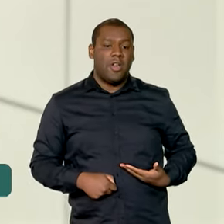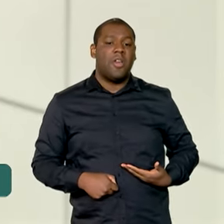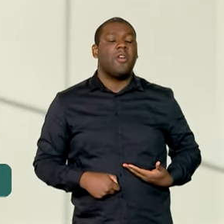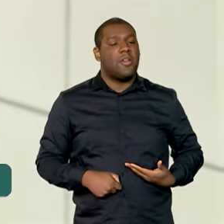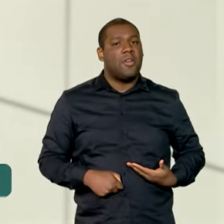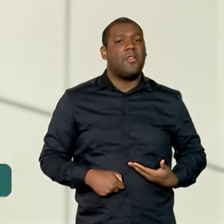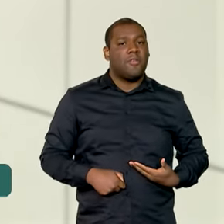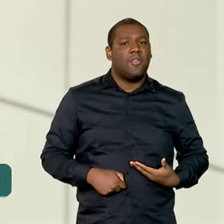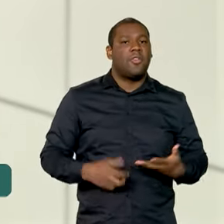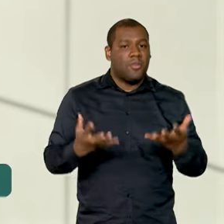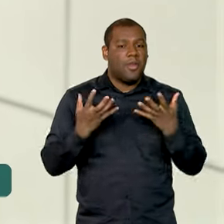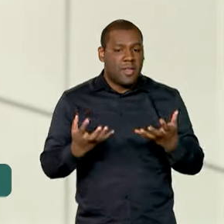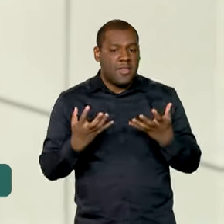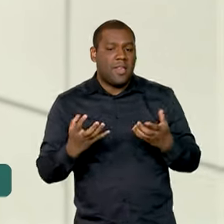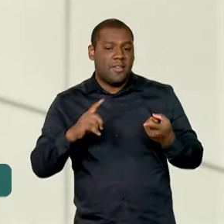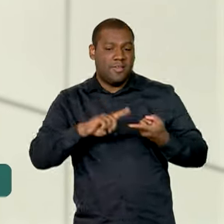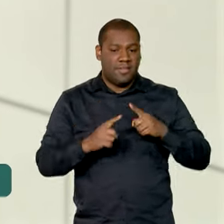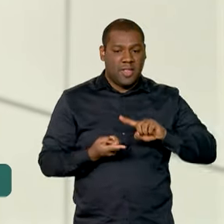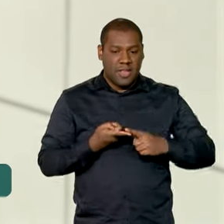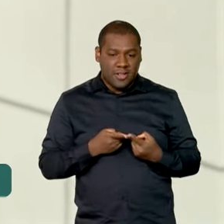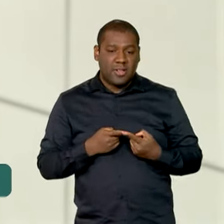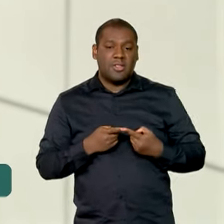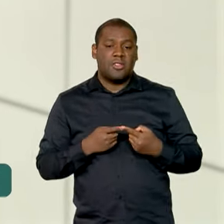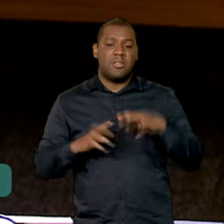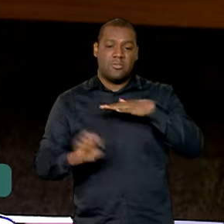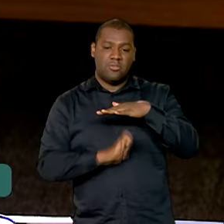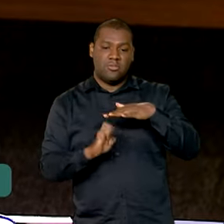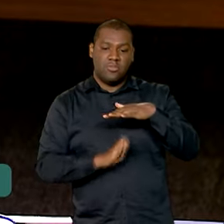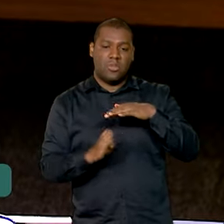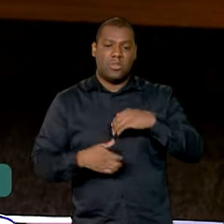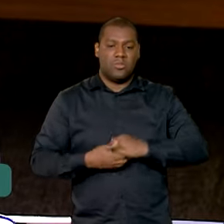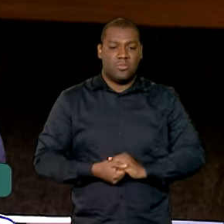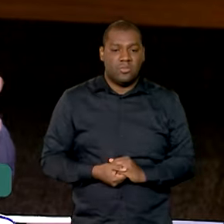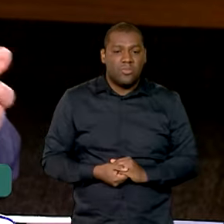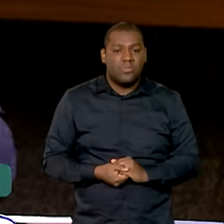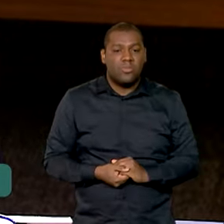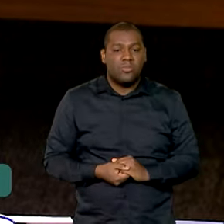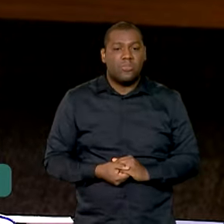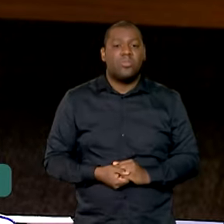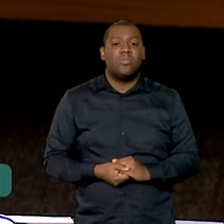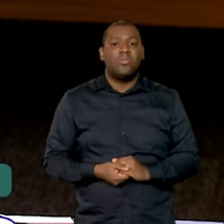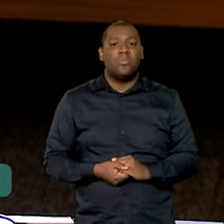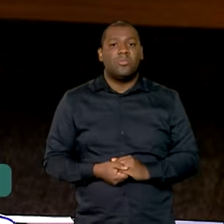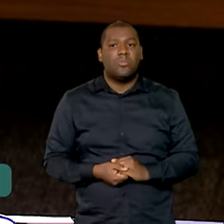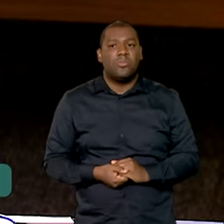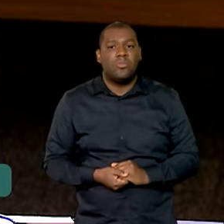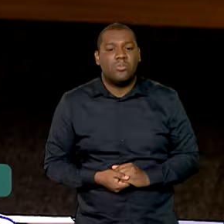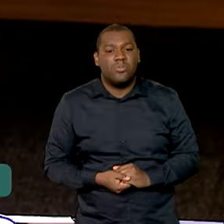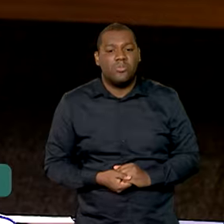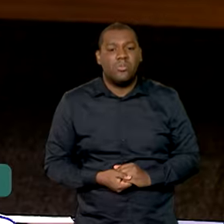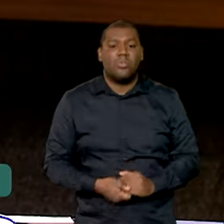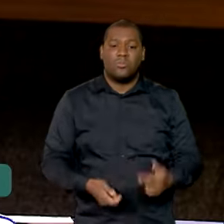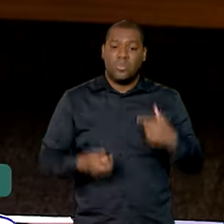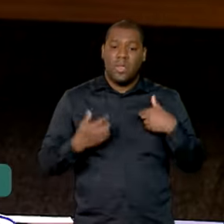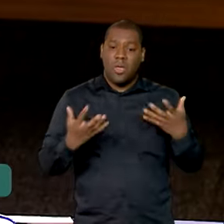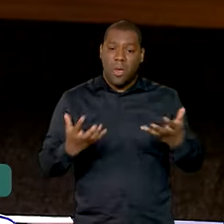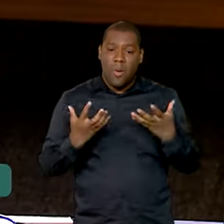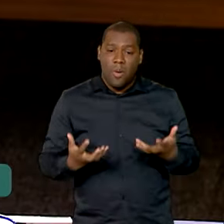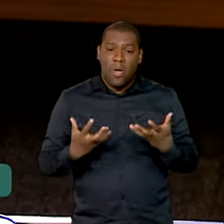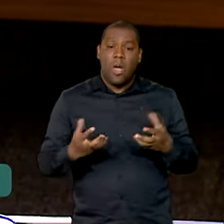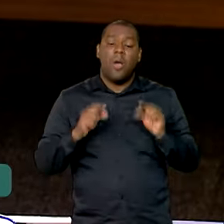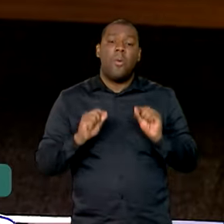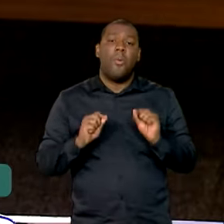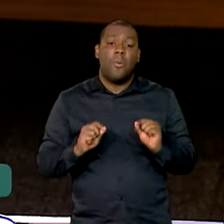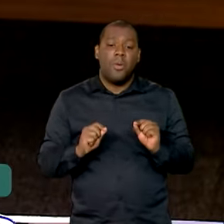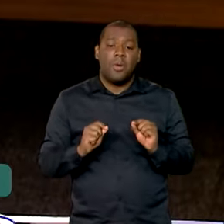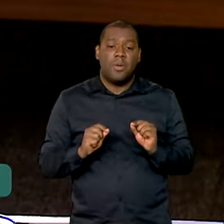e, por isso, quer negociar com os empresários. É importante que tenha uma contrapartida. Eu quero desoneração para quê?